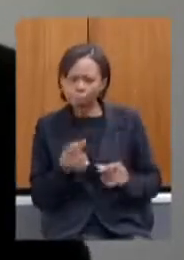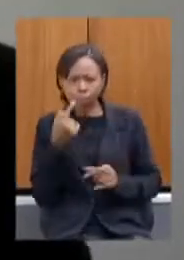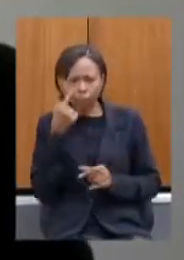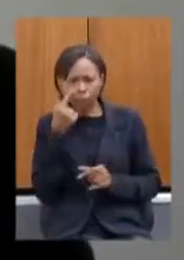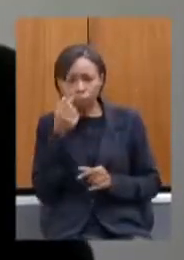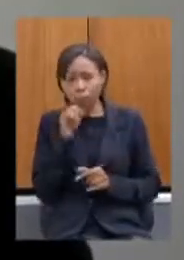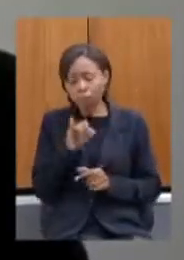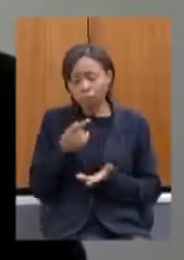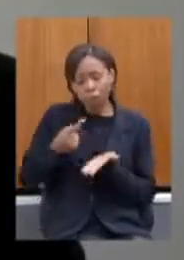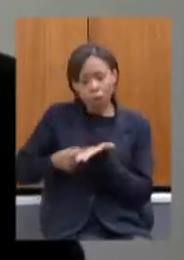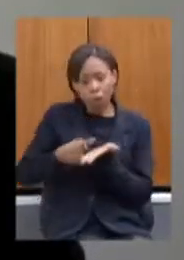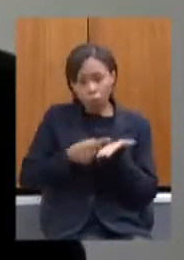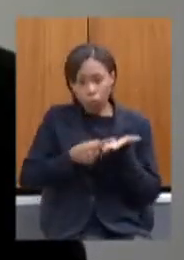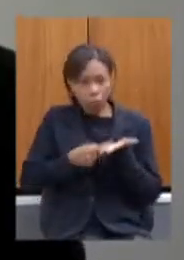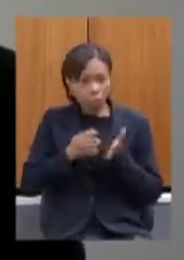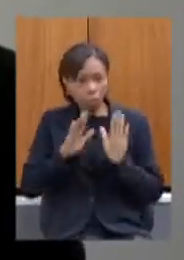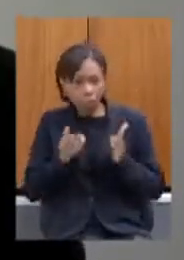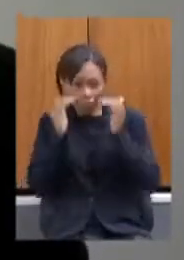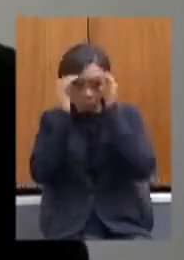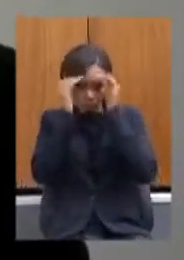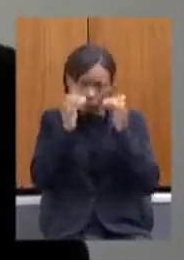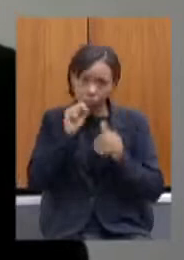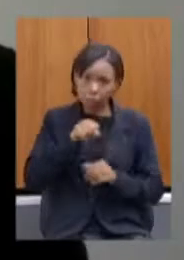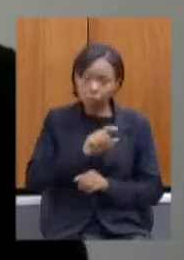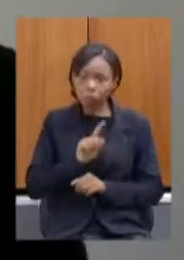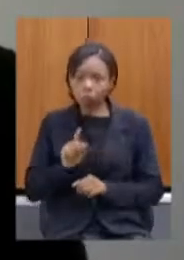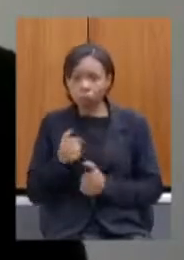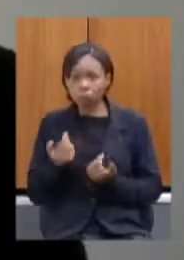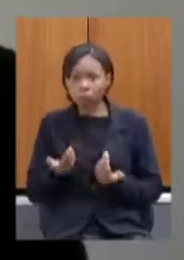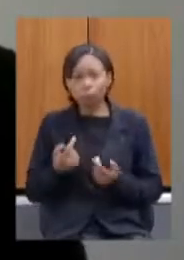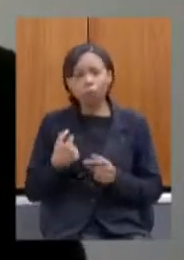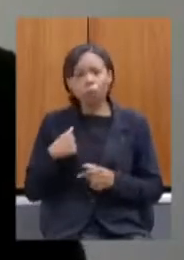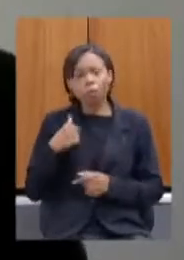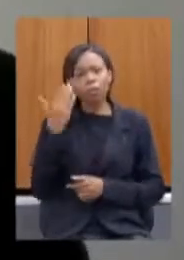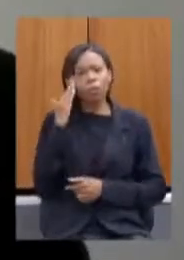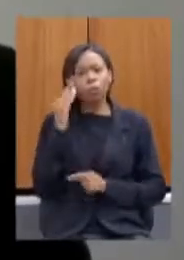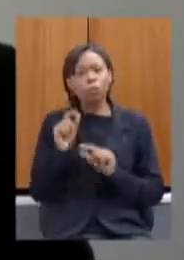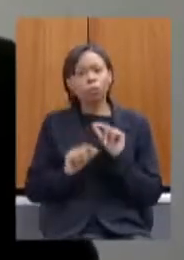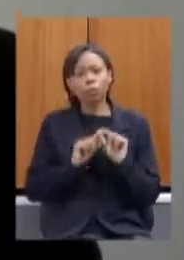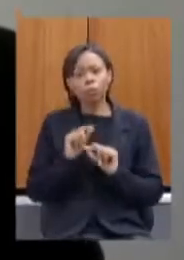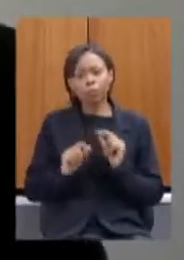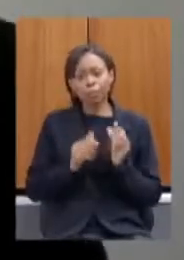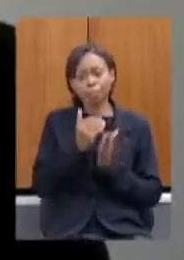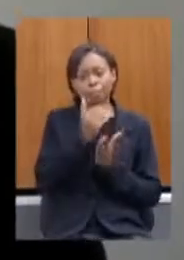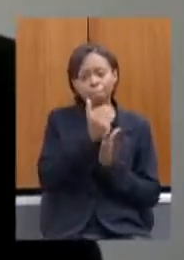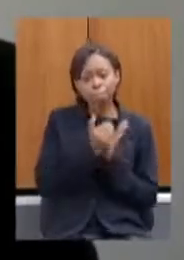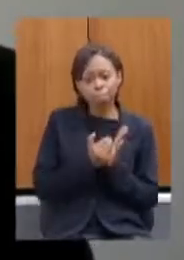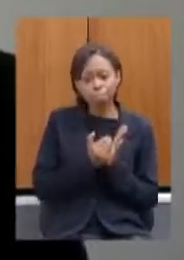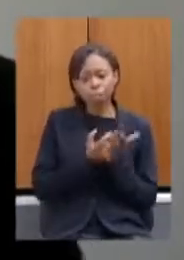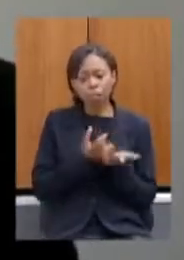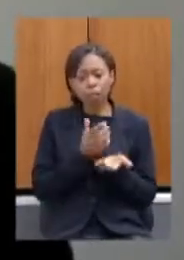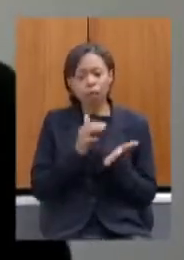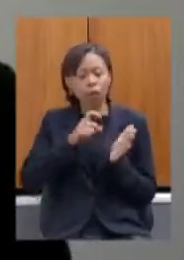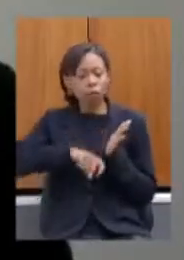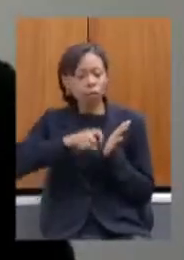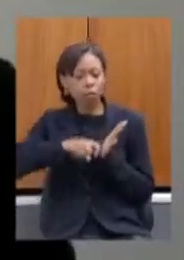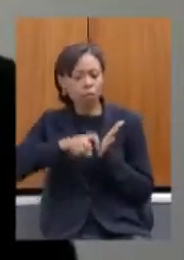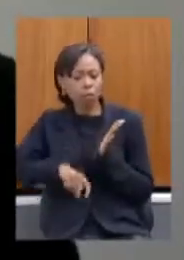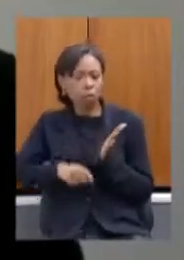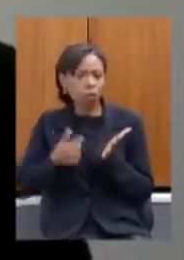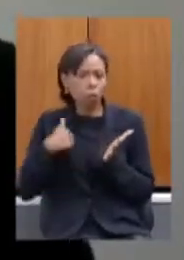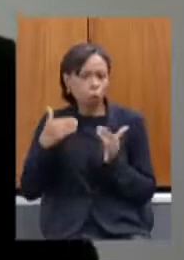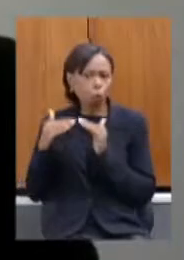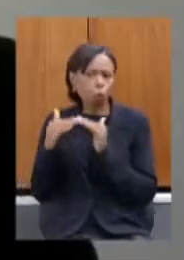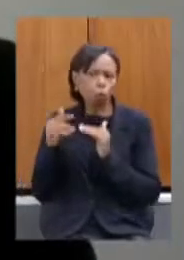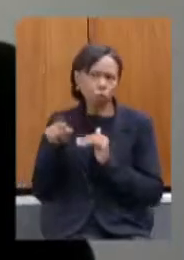foi acordado é feito então eu entendo que a renúncia fiscal por renúncia fiscal eu concordo concordaria com a senhora não é